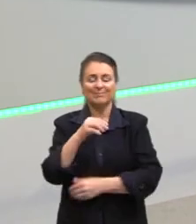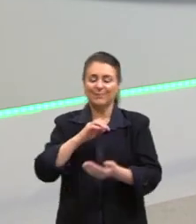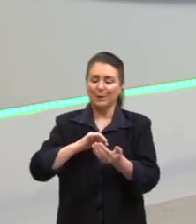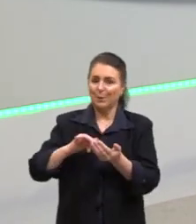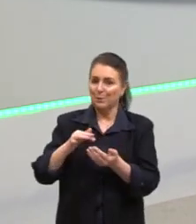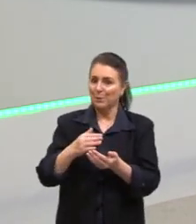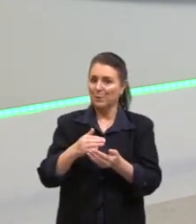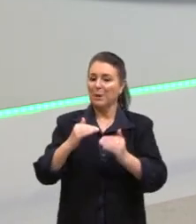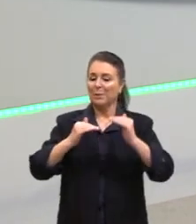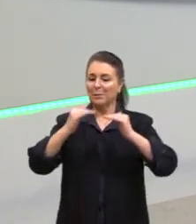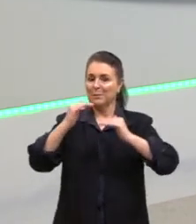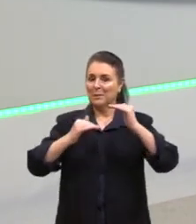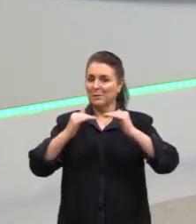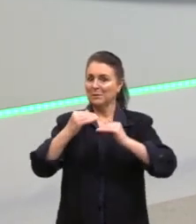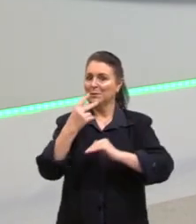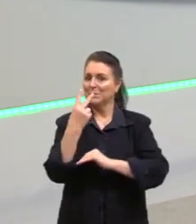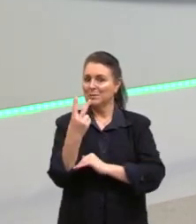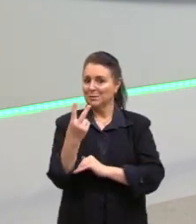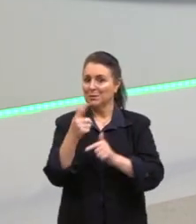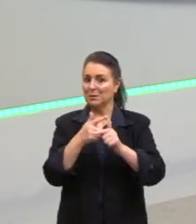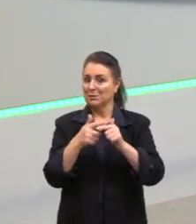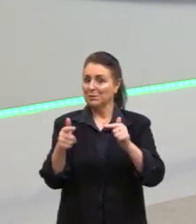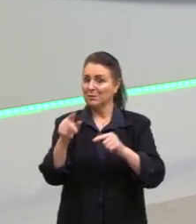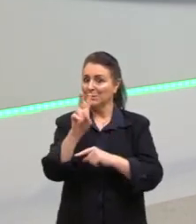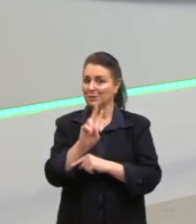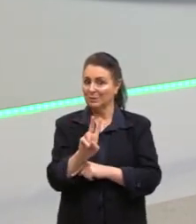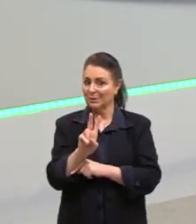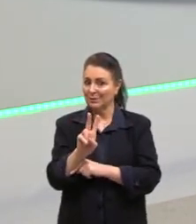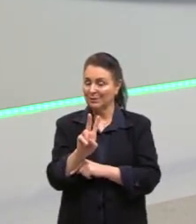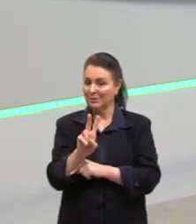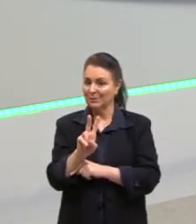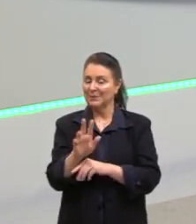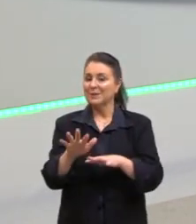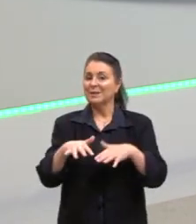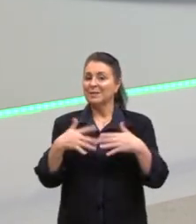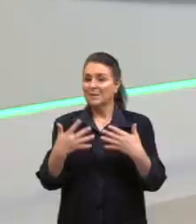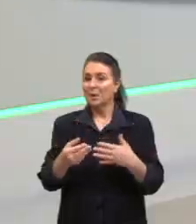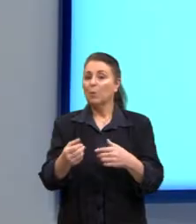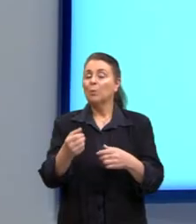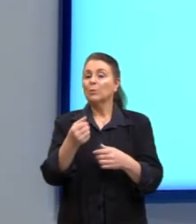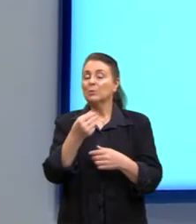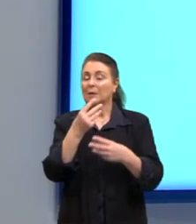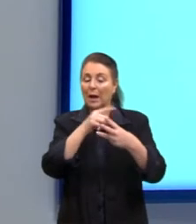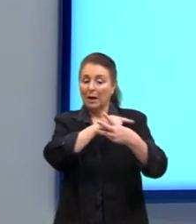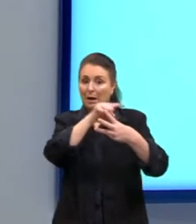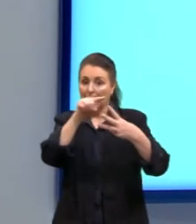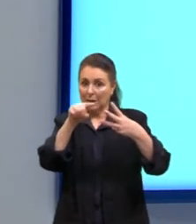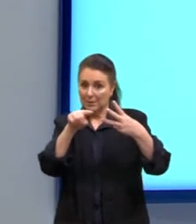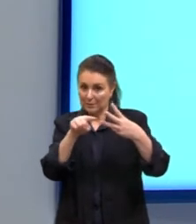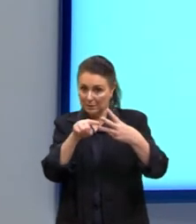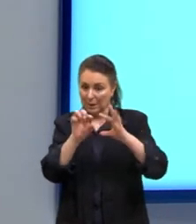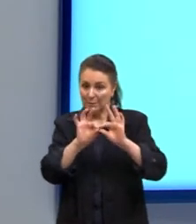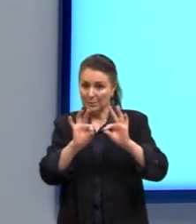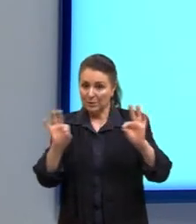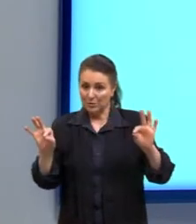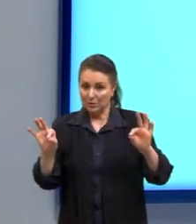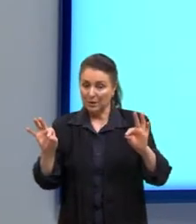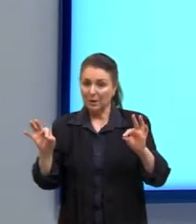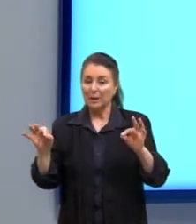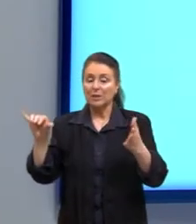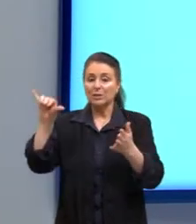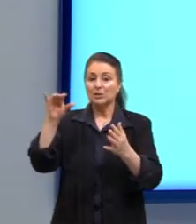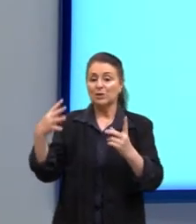média entre eles. Somente isso. Esses seriam, então, os três casos das medidas de tendência